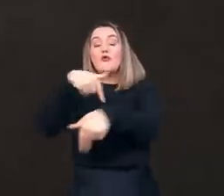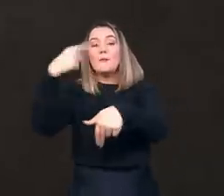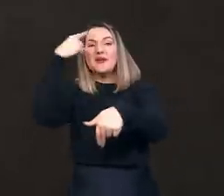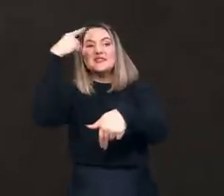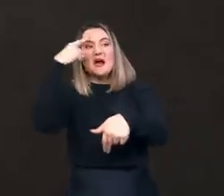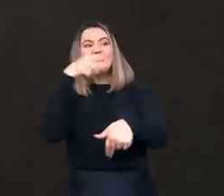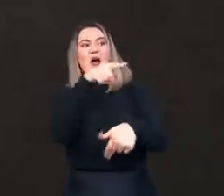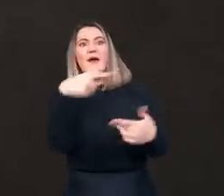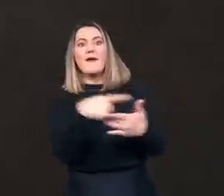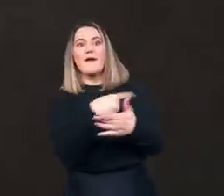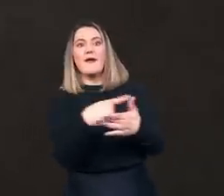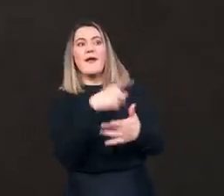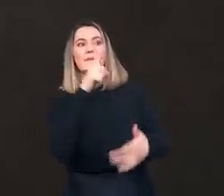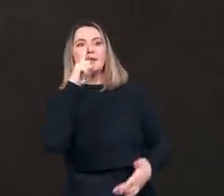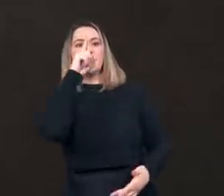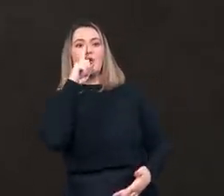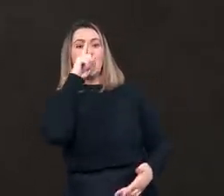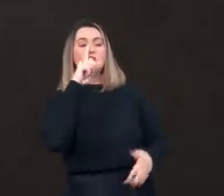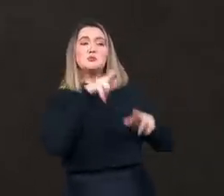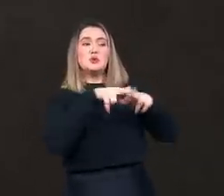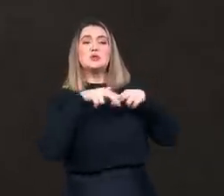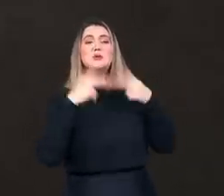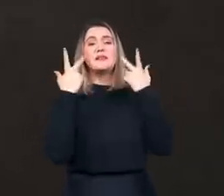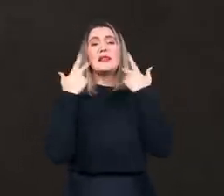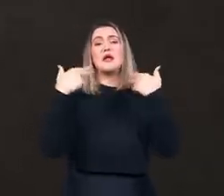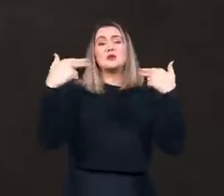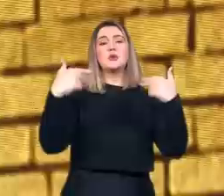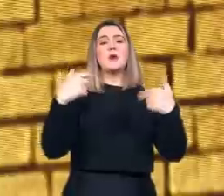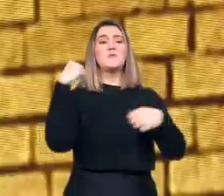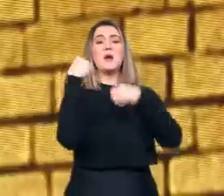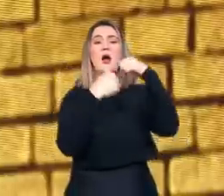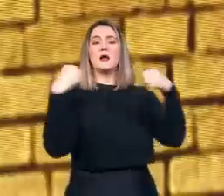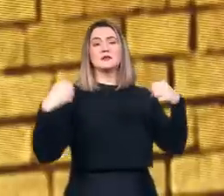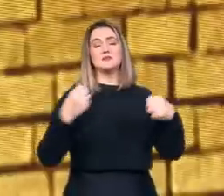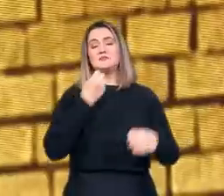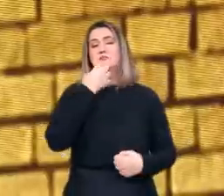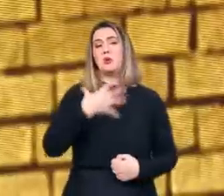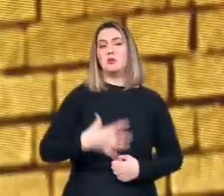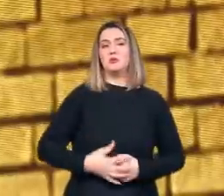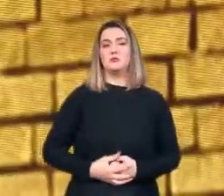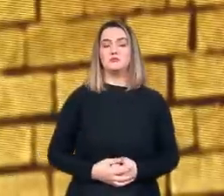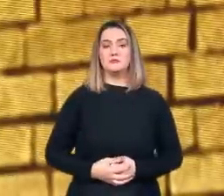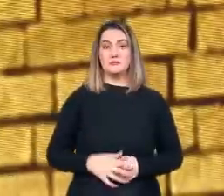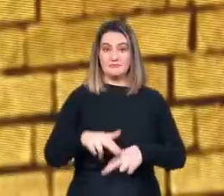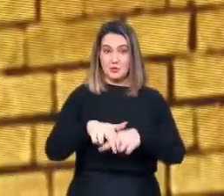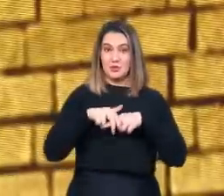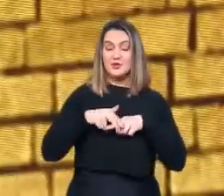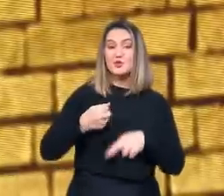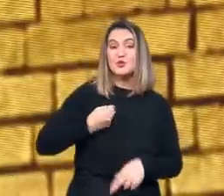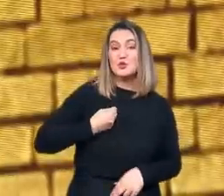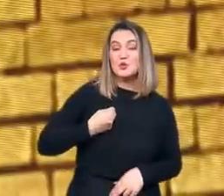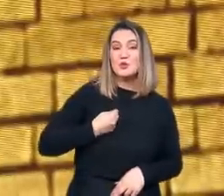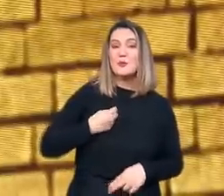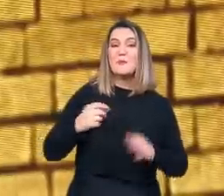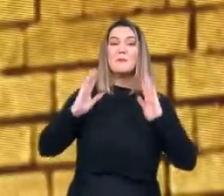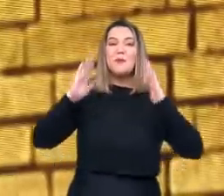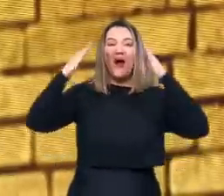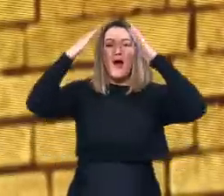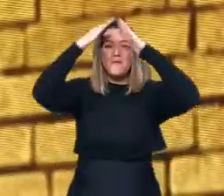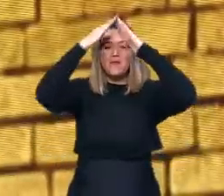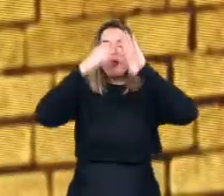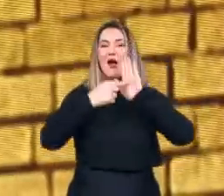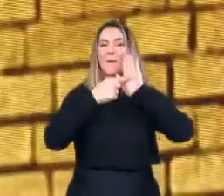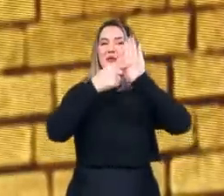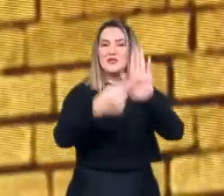e a pena de morte era então muito normal. Portanto, esses números que o Papa apresentou não